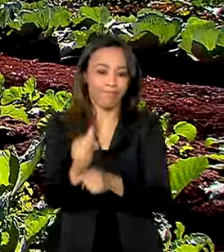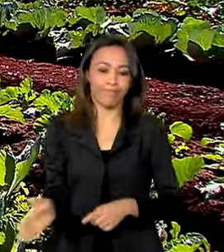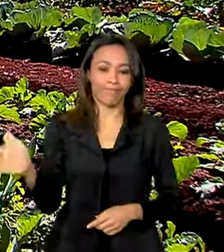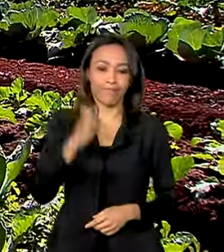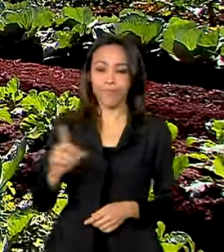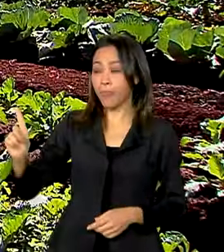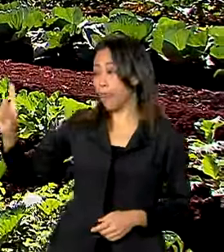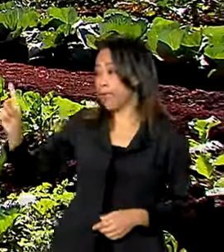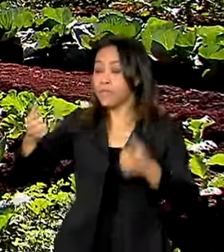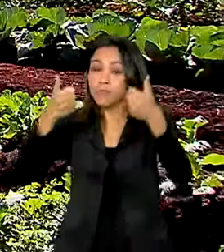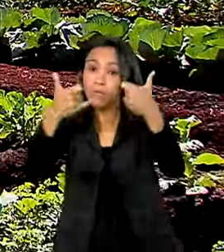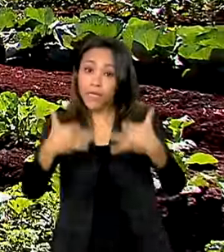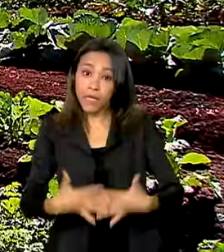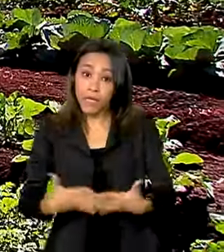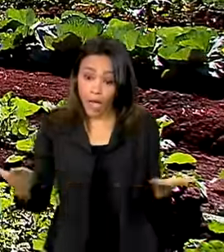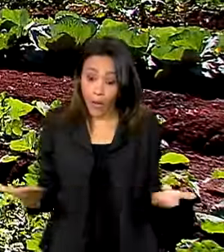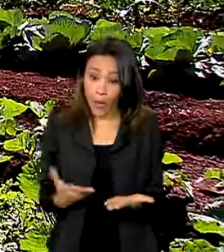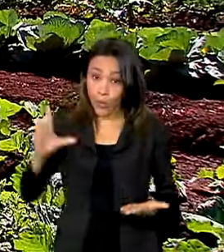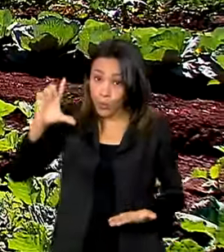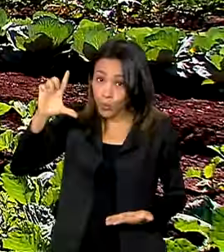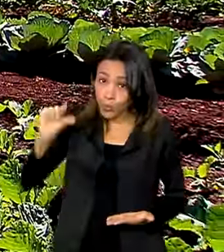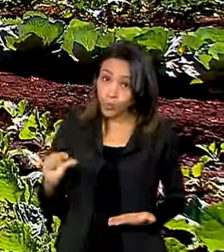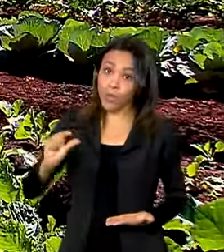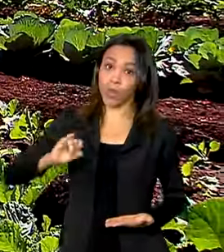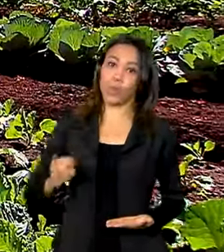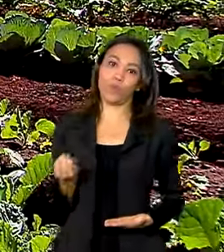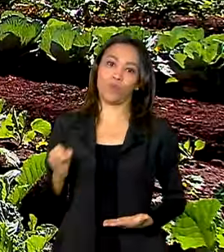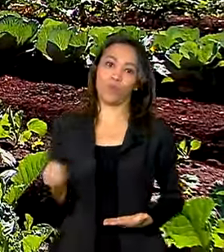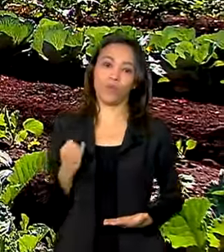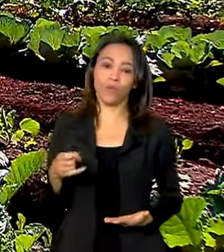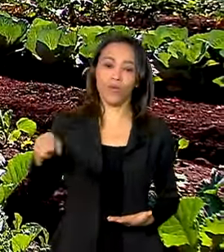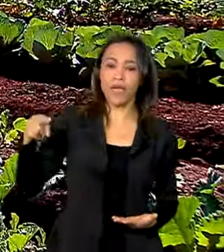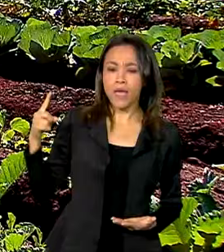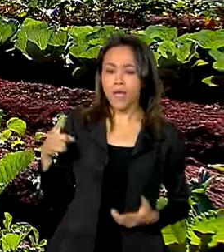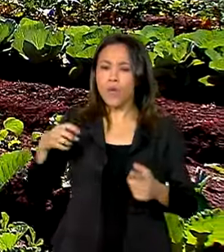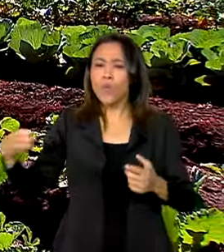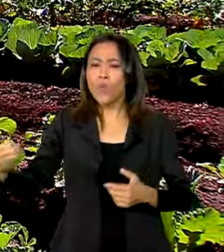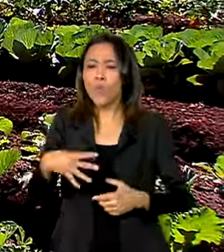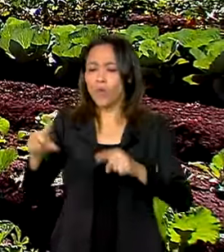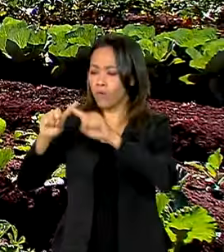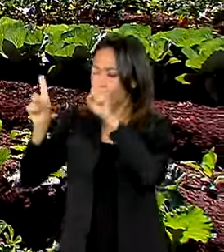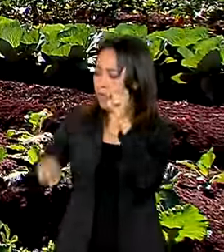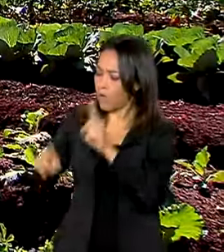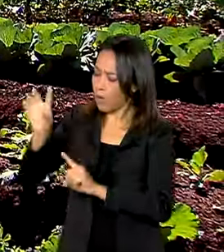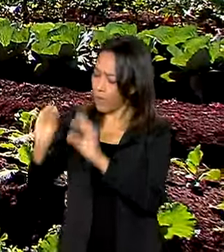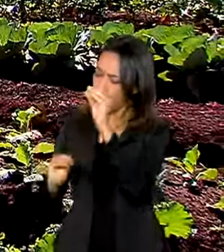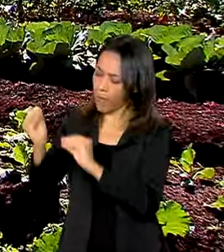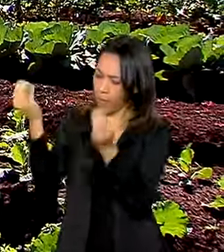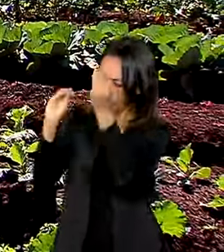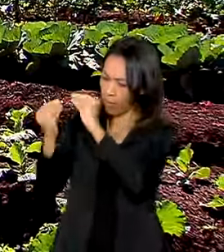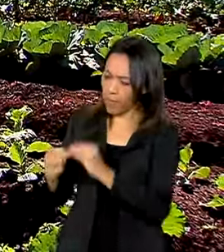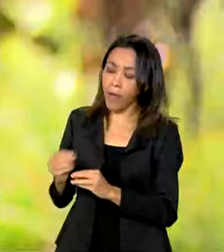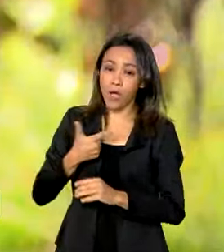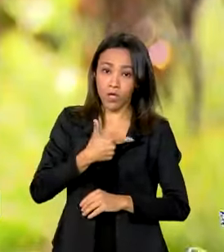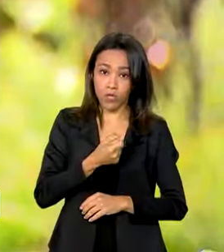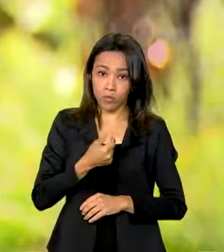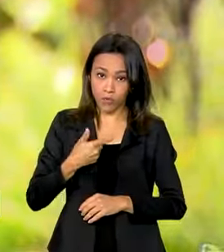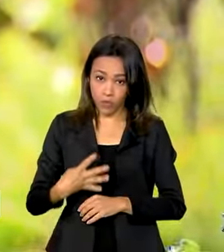agroecológico e com juros menores para alimentos básicos, o novo Plano Safra da Agricultura Familiar 2024